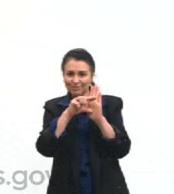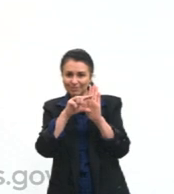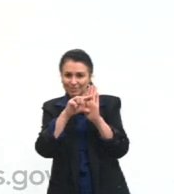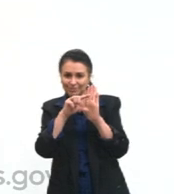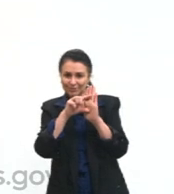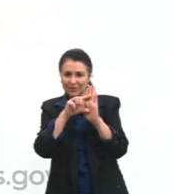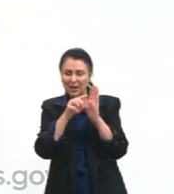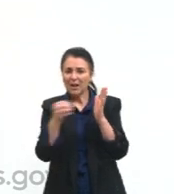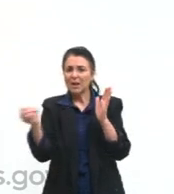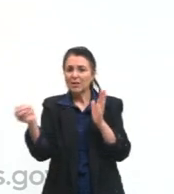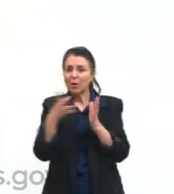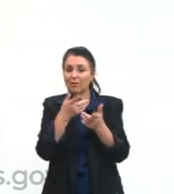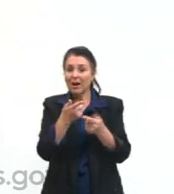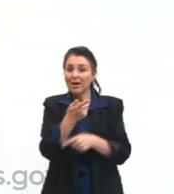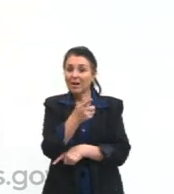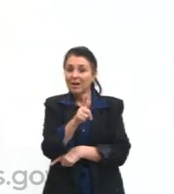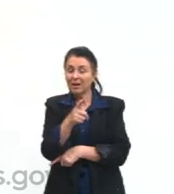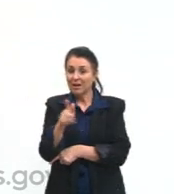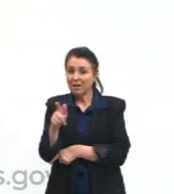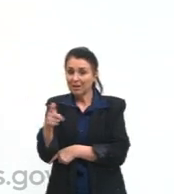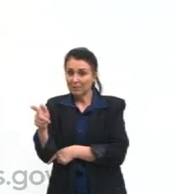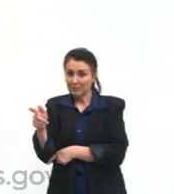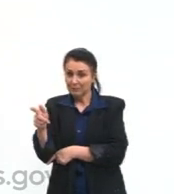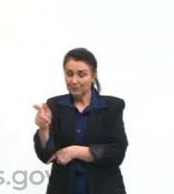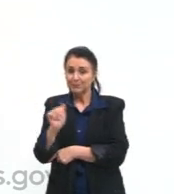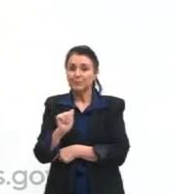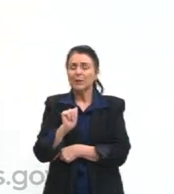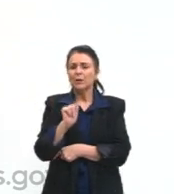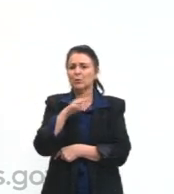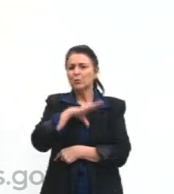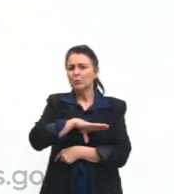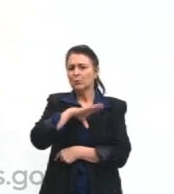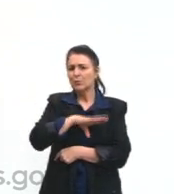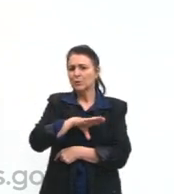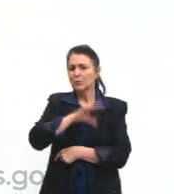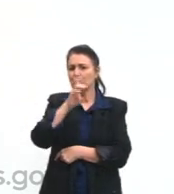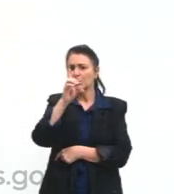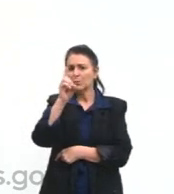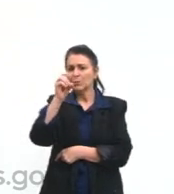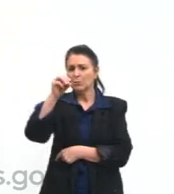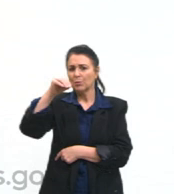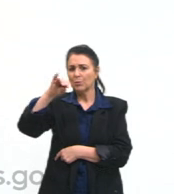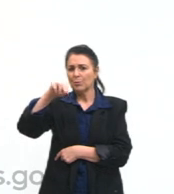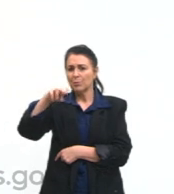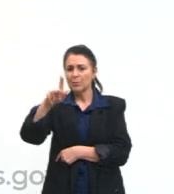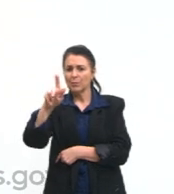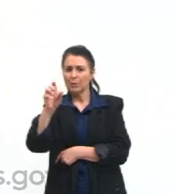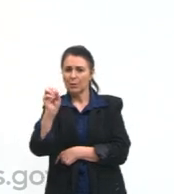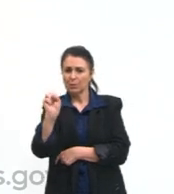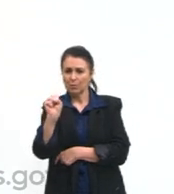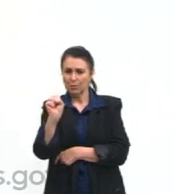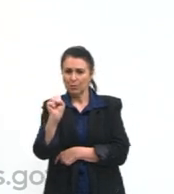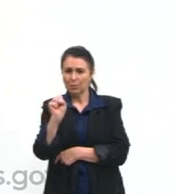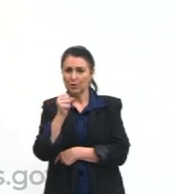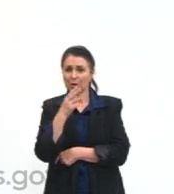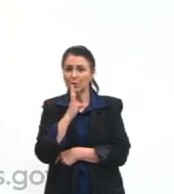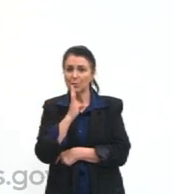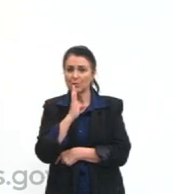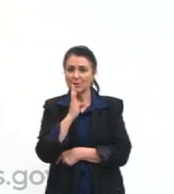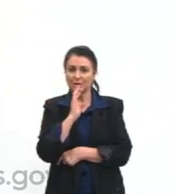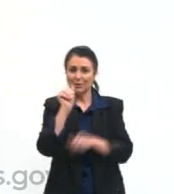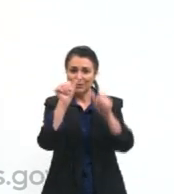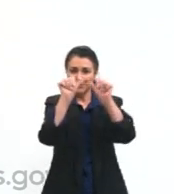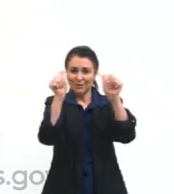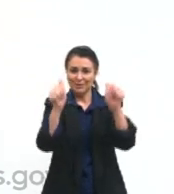gramática da língua portuguesa do Domingos Pascoal Segala, que eu também trouxe aqui uma imagem para vocês conhecerem a gramática. E o